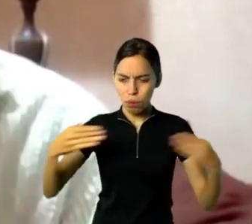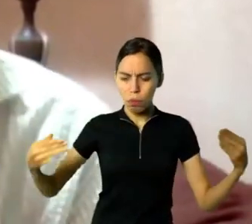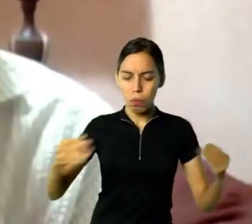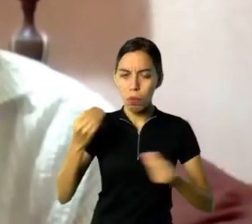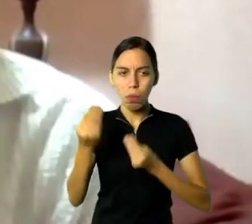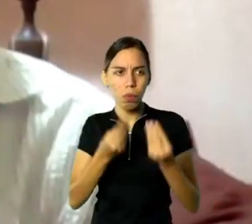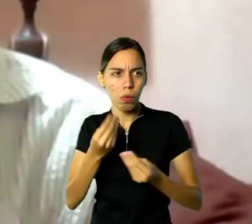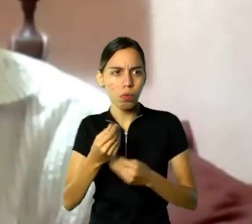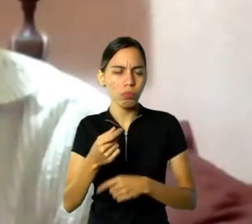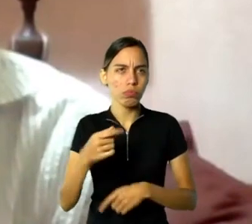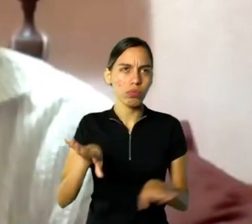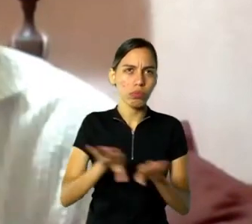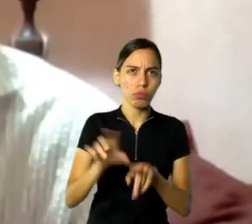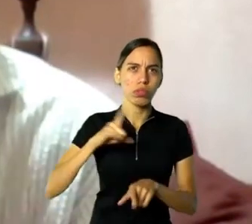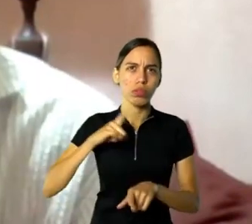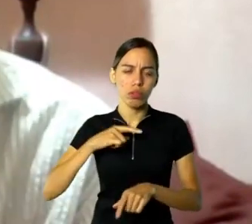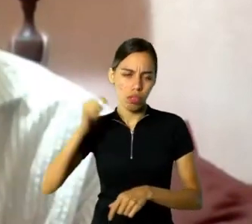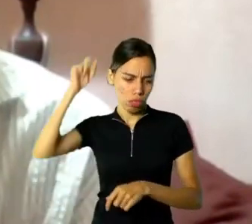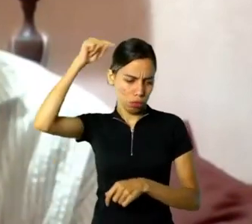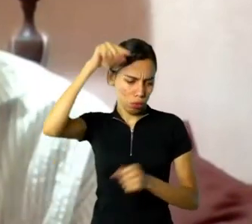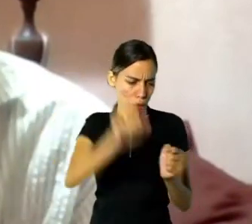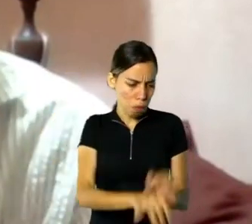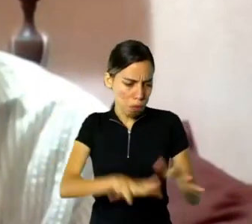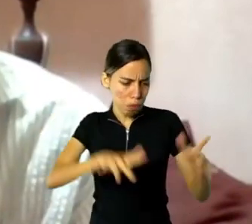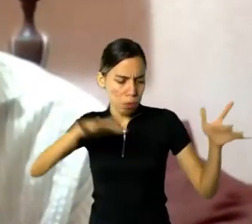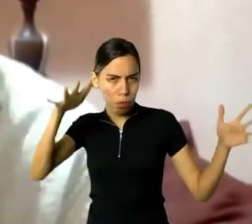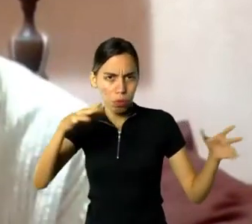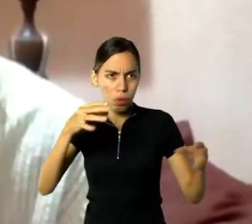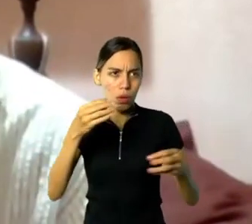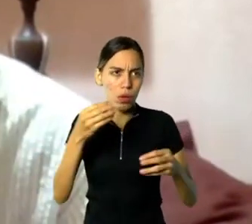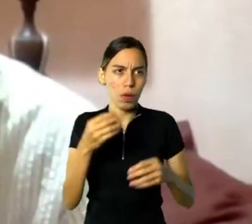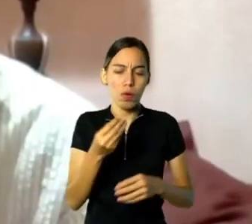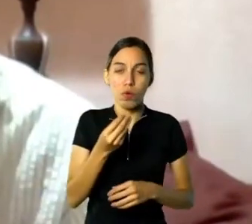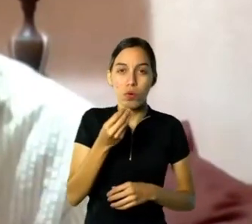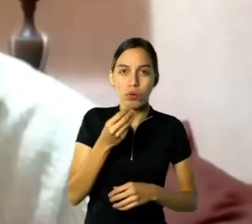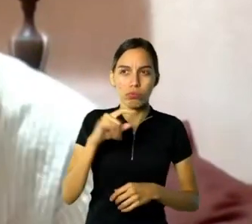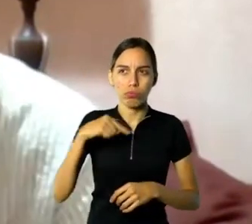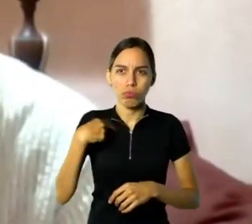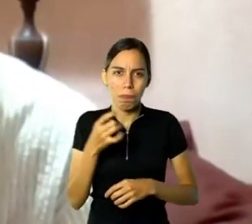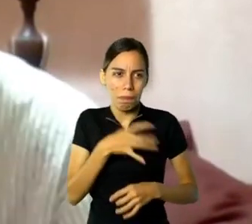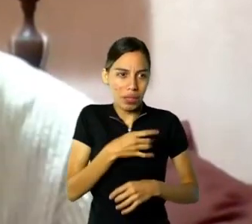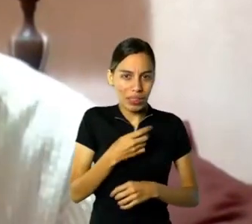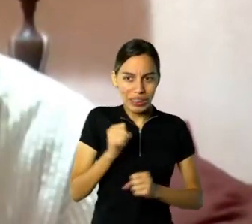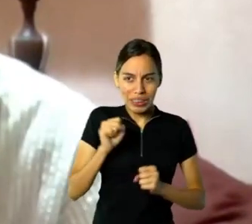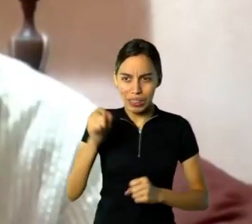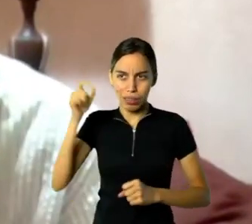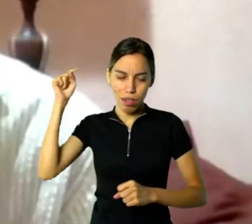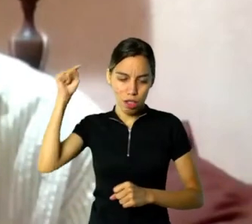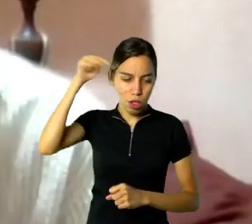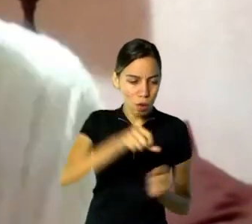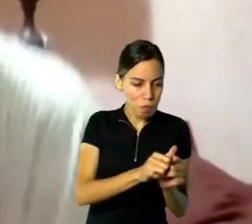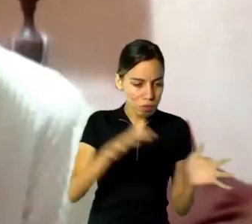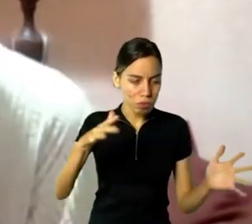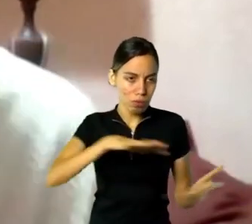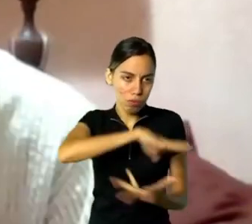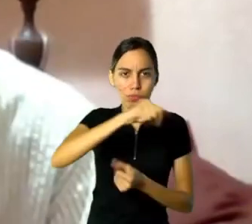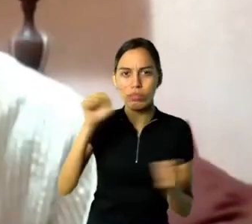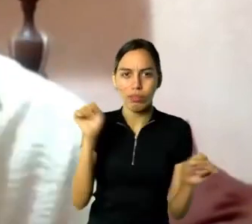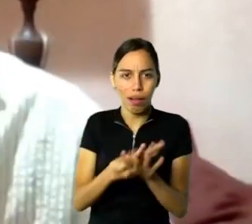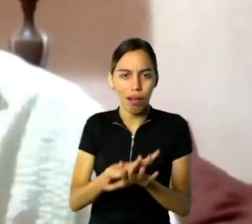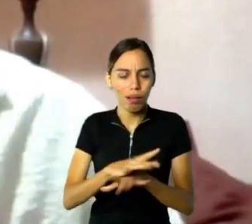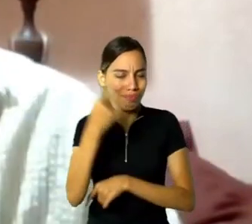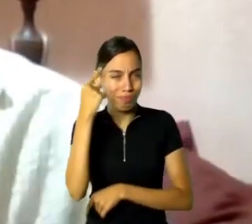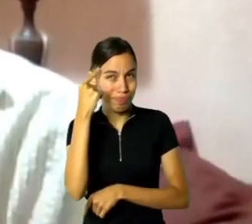com Guerra Fria, que a qualquer momento podia o mundo acabar com a bomba. Essas coisas. E aí eu fiquei